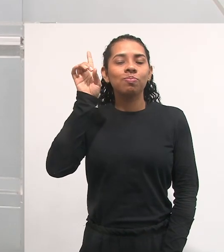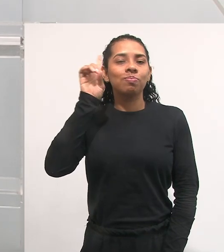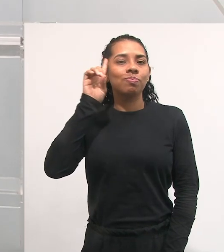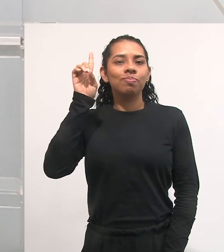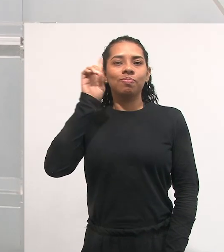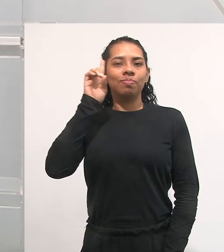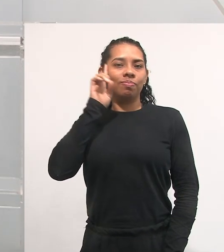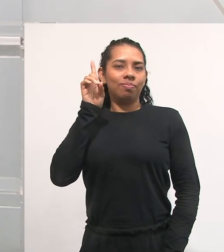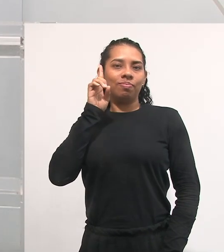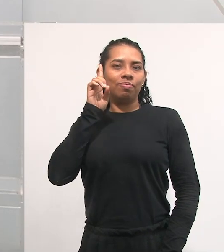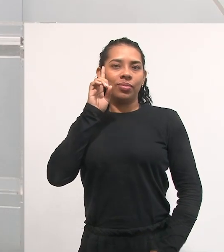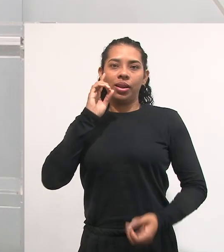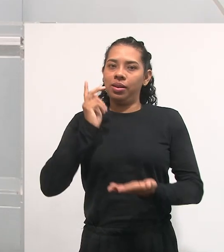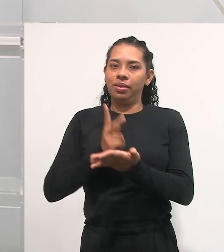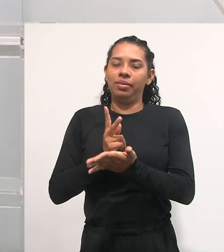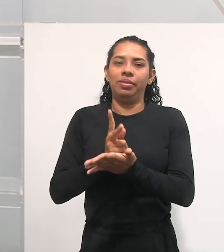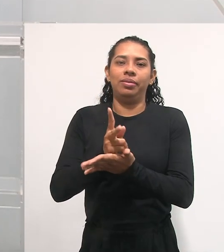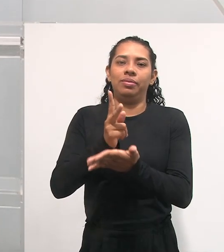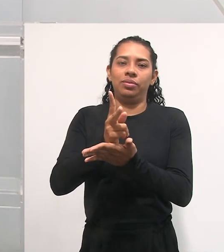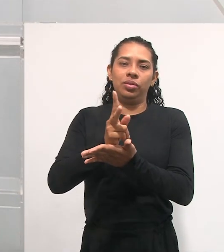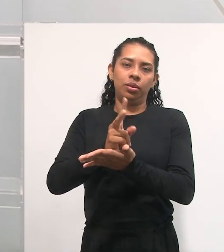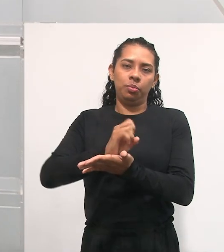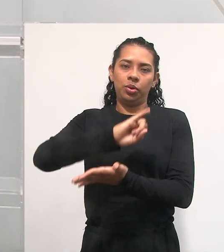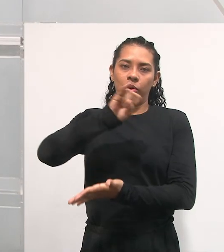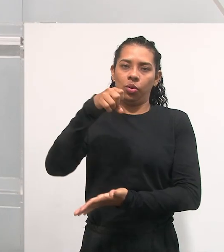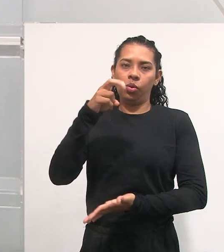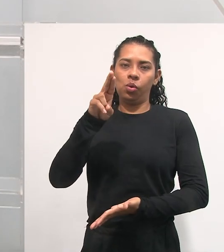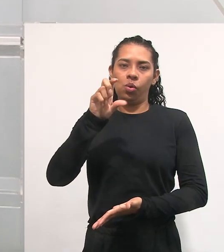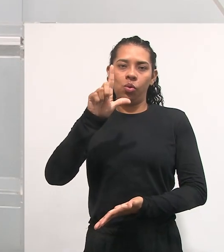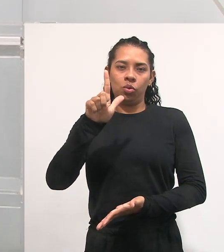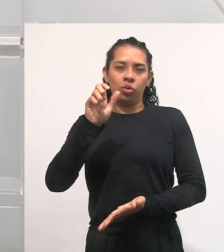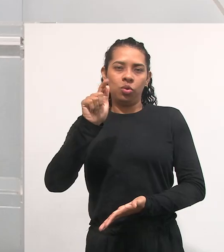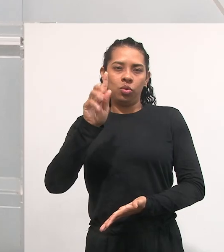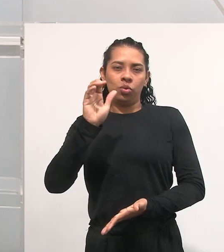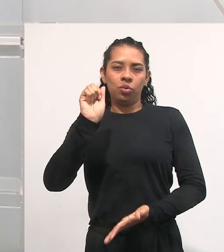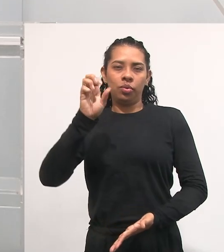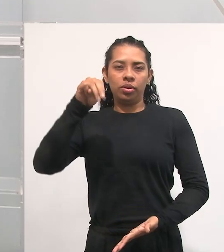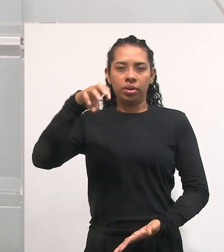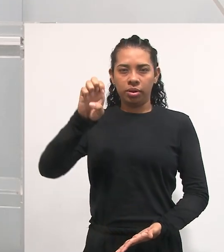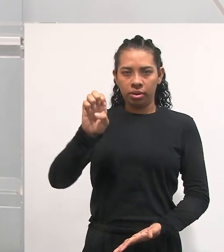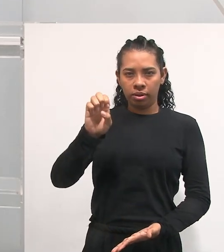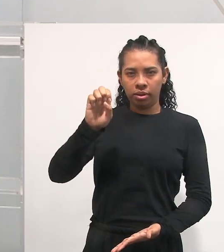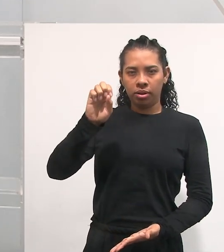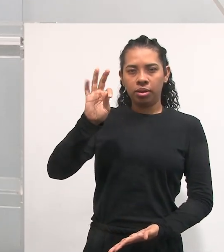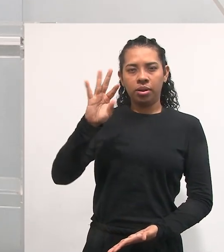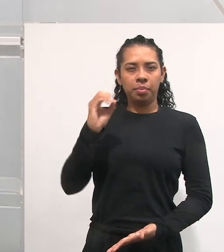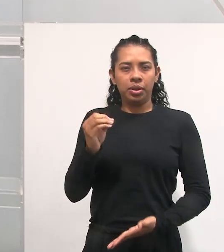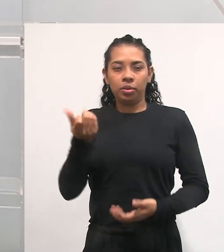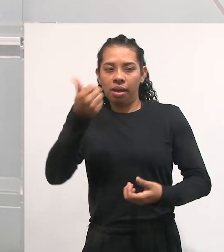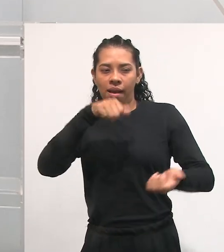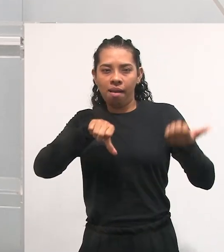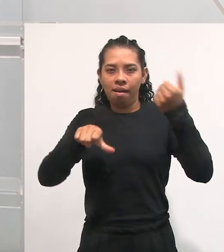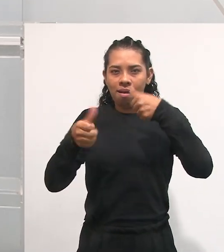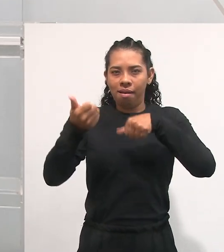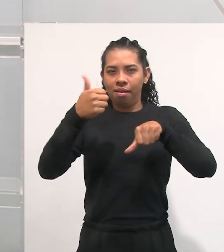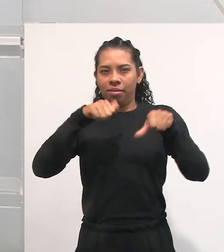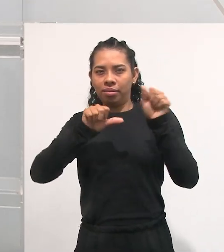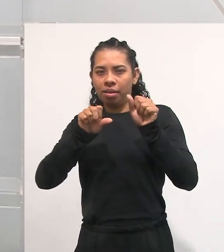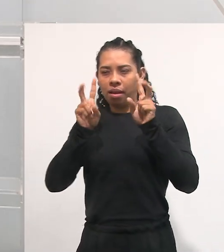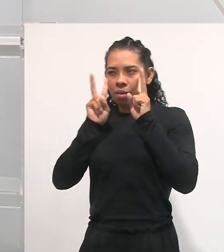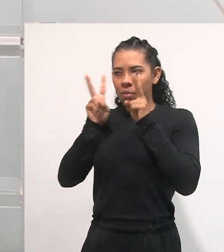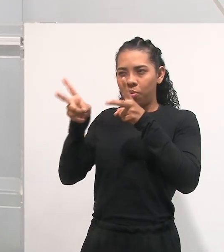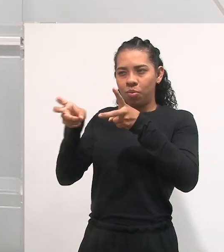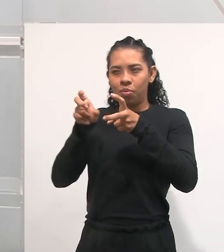constantemente. É natural do ser humano fazer julgamentos, fazer análise, análise para um